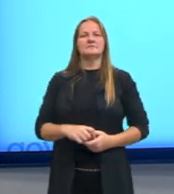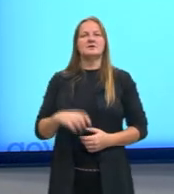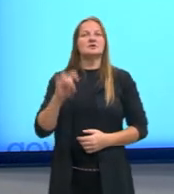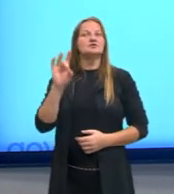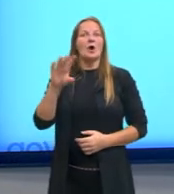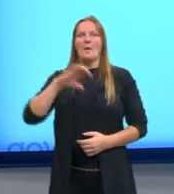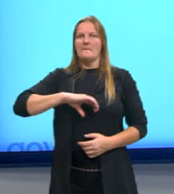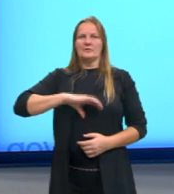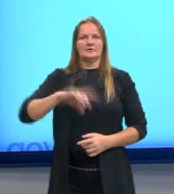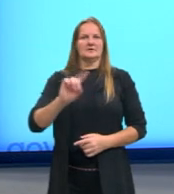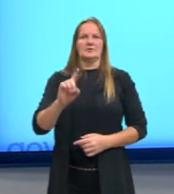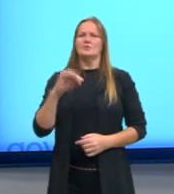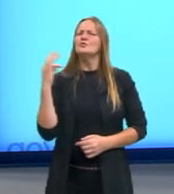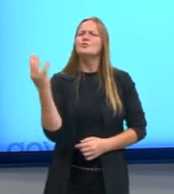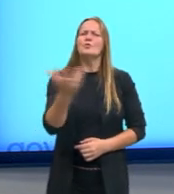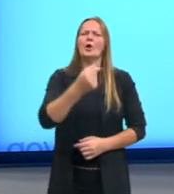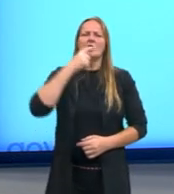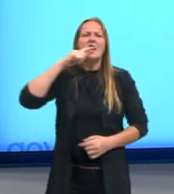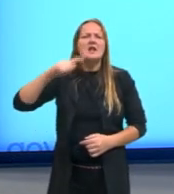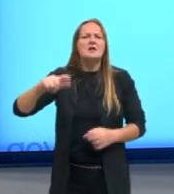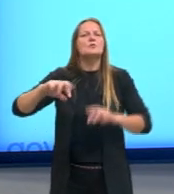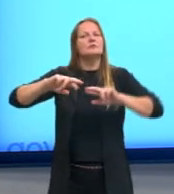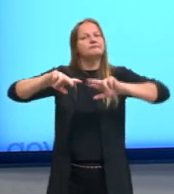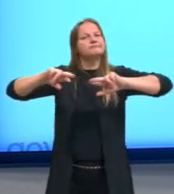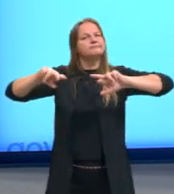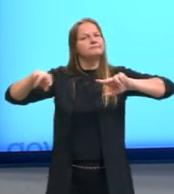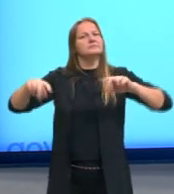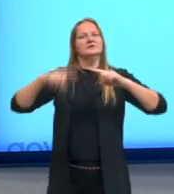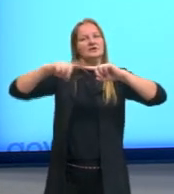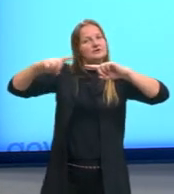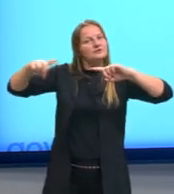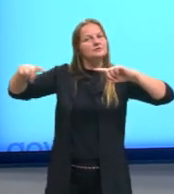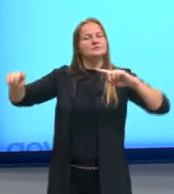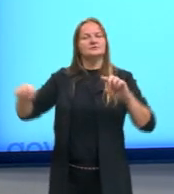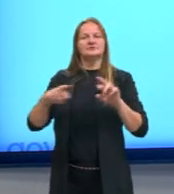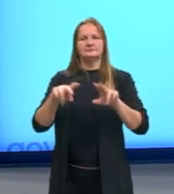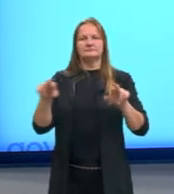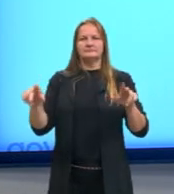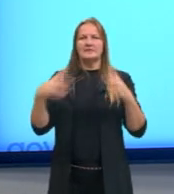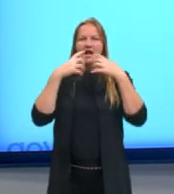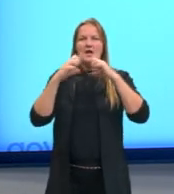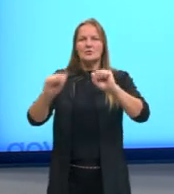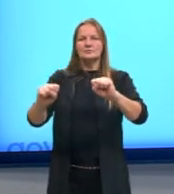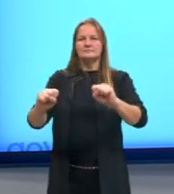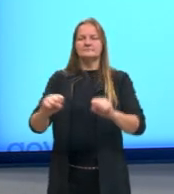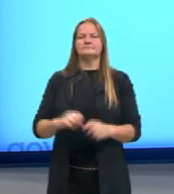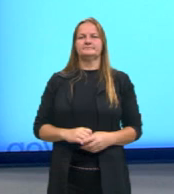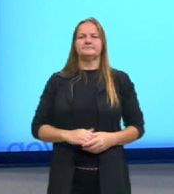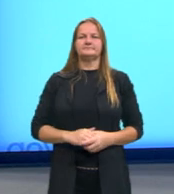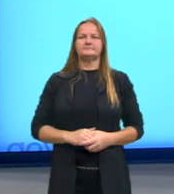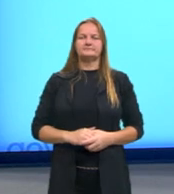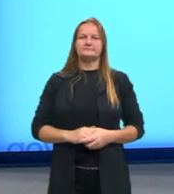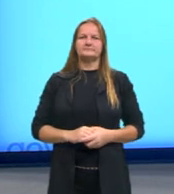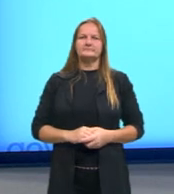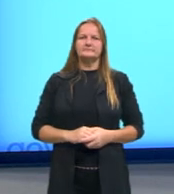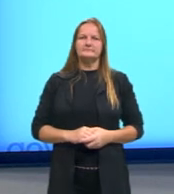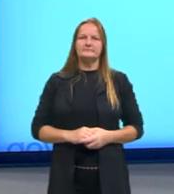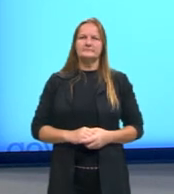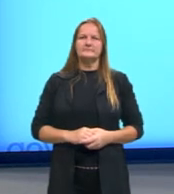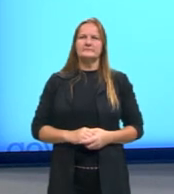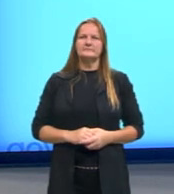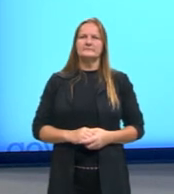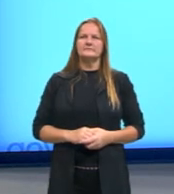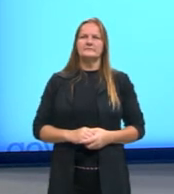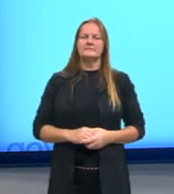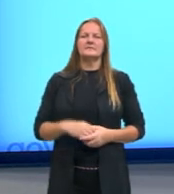língua portuguesa, todas as línguas sofrem variações. Ela é o que a gente chama de variação linguística. E ela